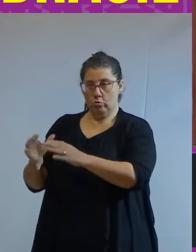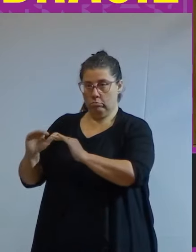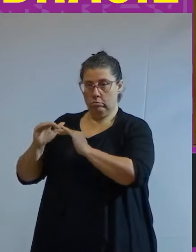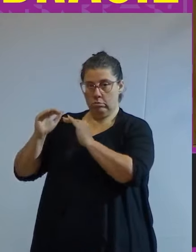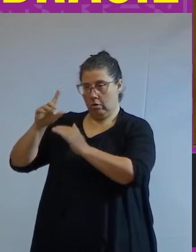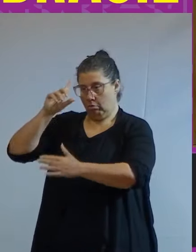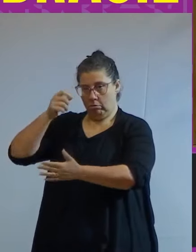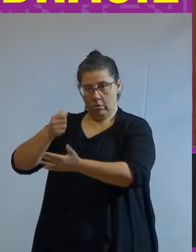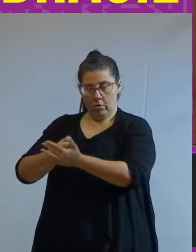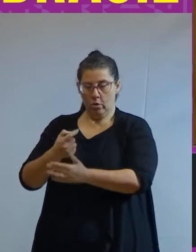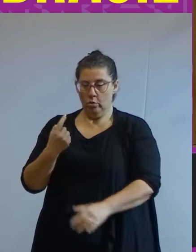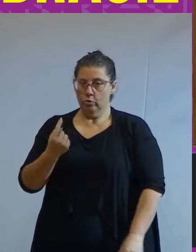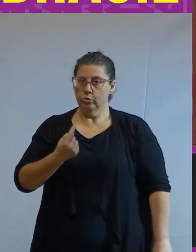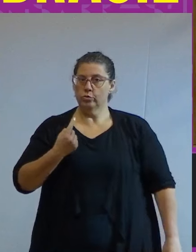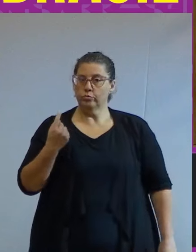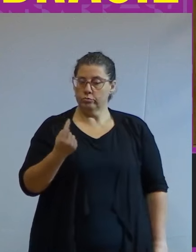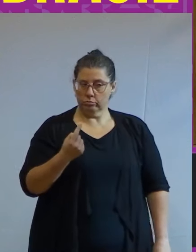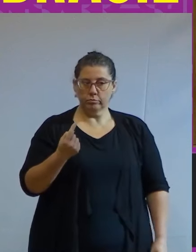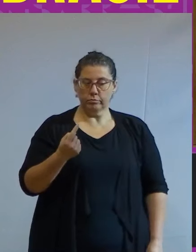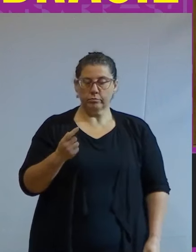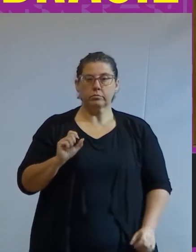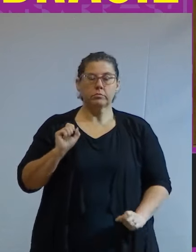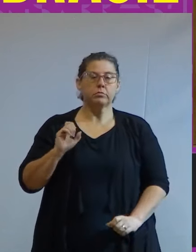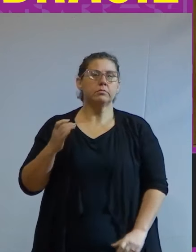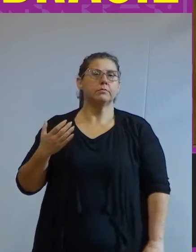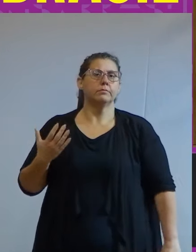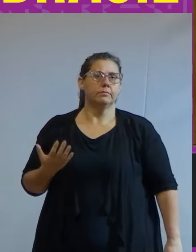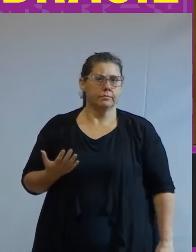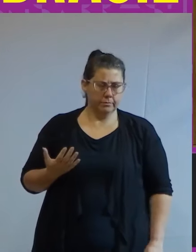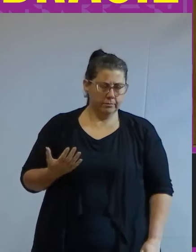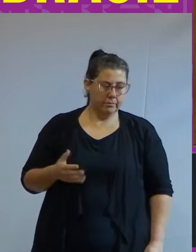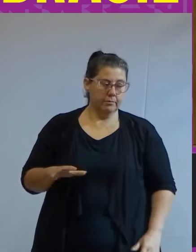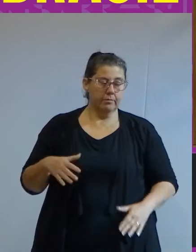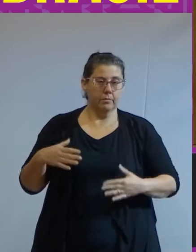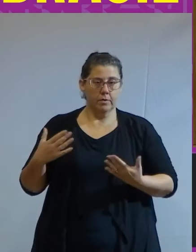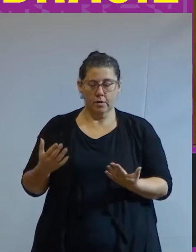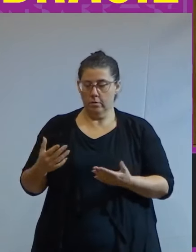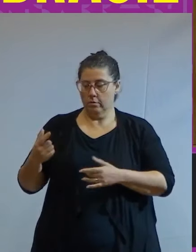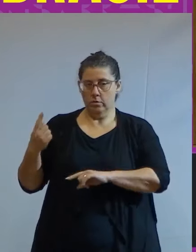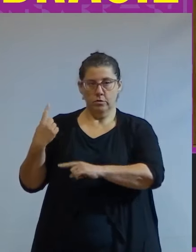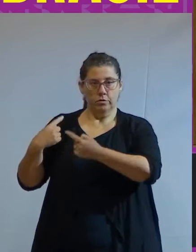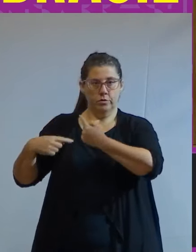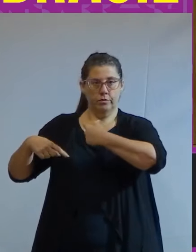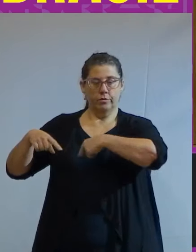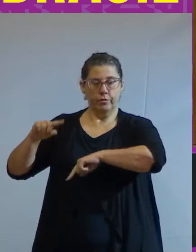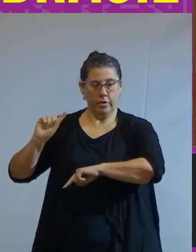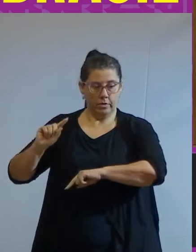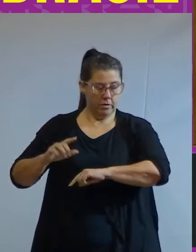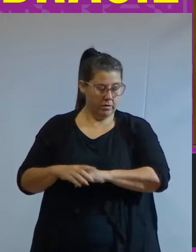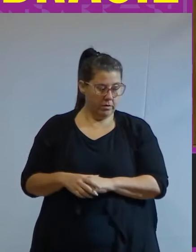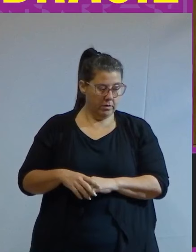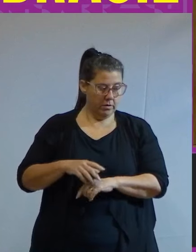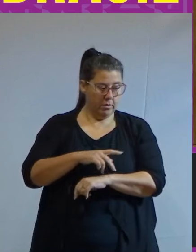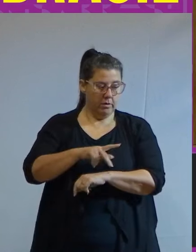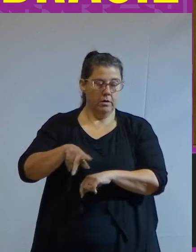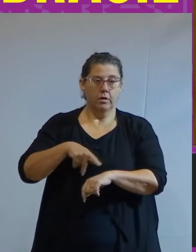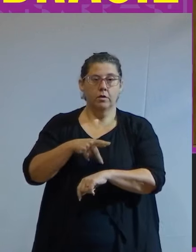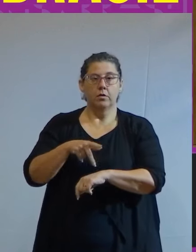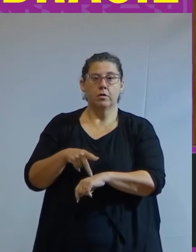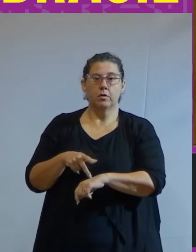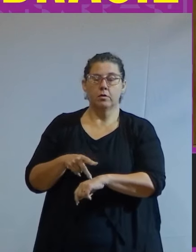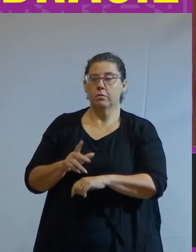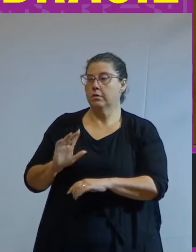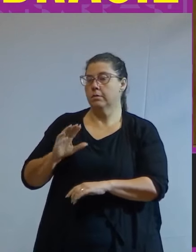decidir sozinhas o destino do excedente e assim desenvolver, entre aspas, o país sem